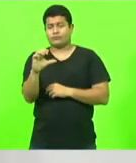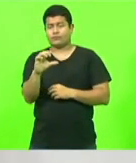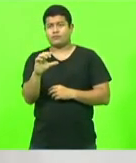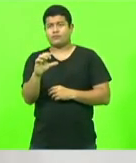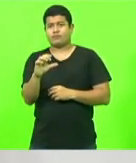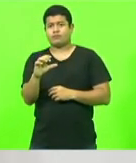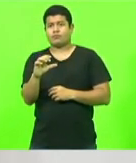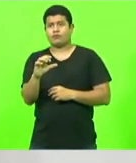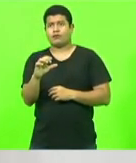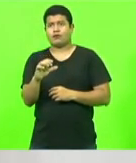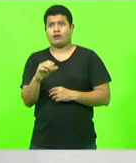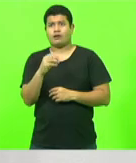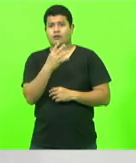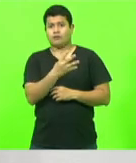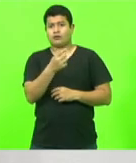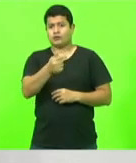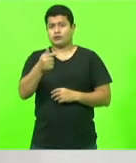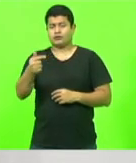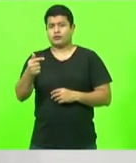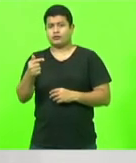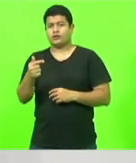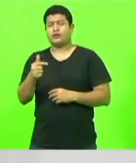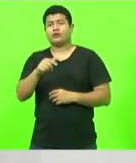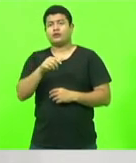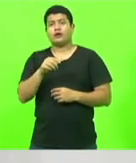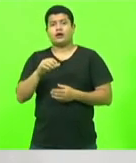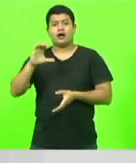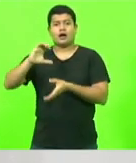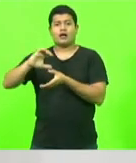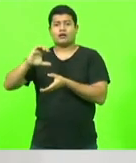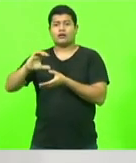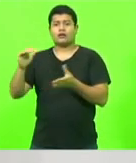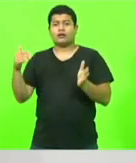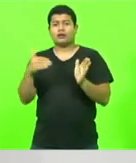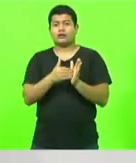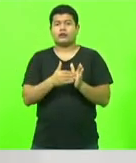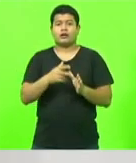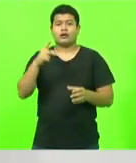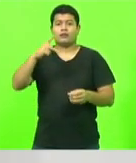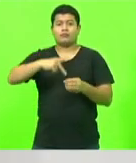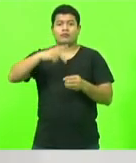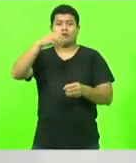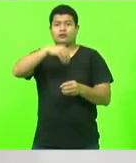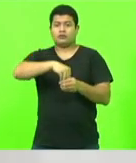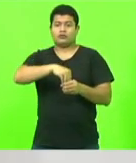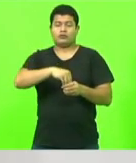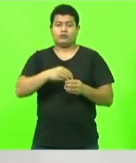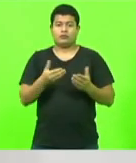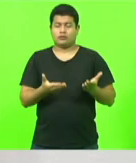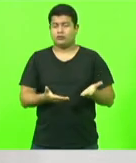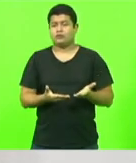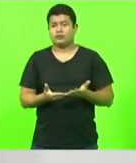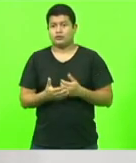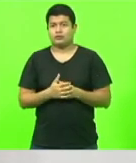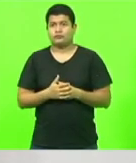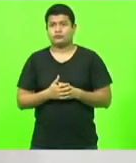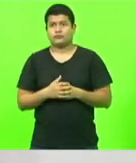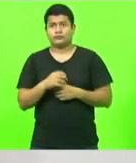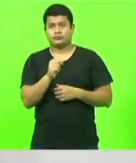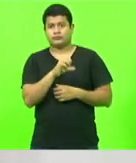a 477 Canoinhas, a Papanduva, que estivemos também há poucos dias, um verdadeiro descaso. A